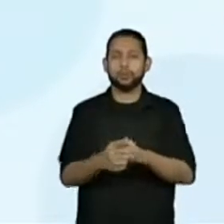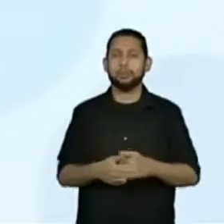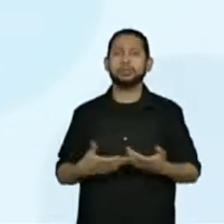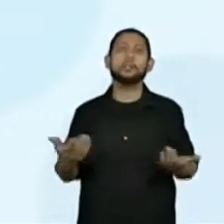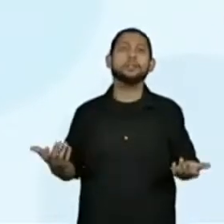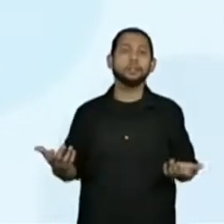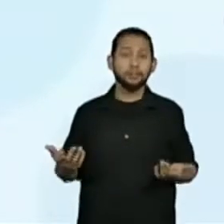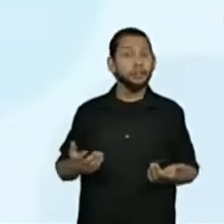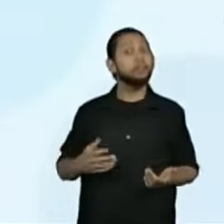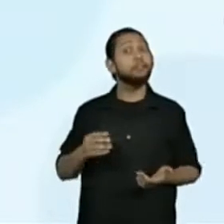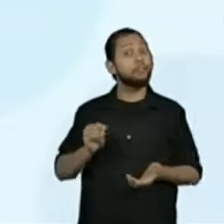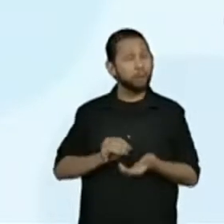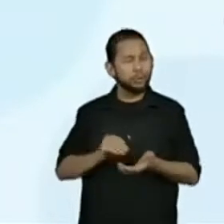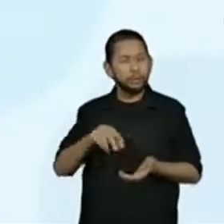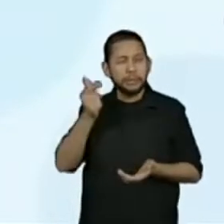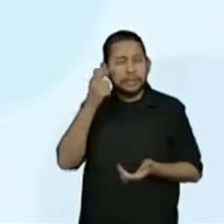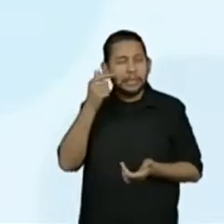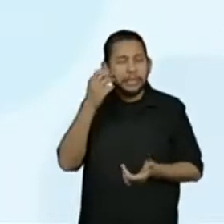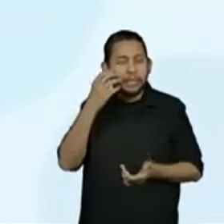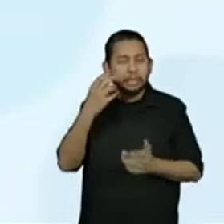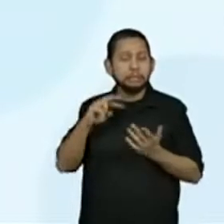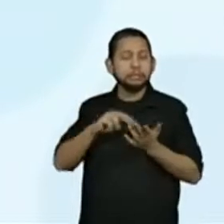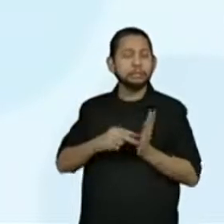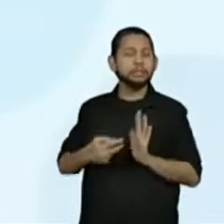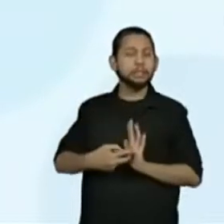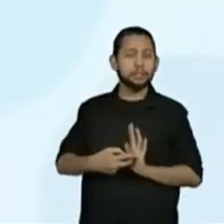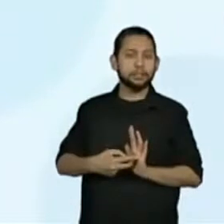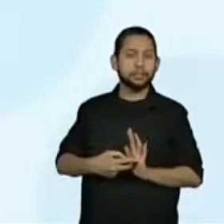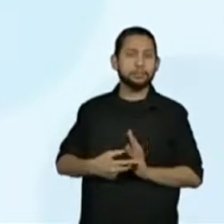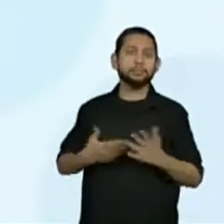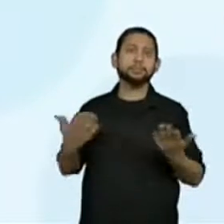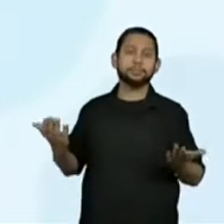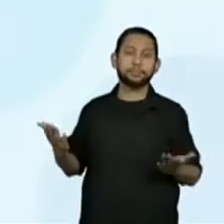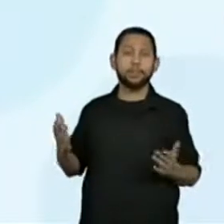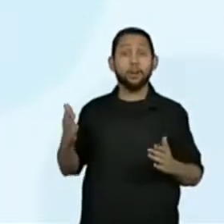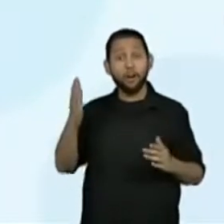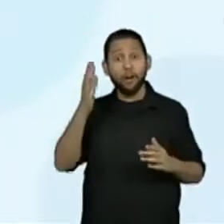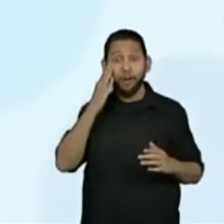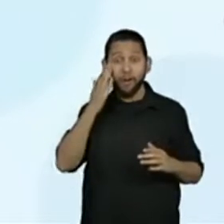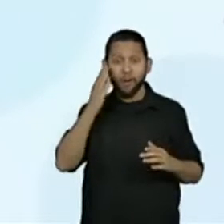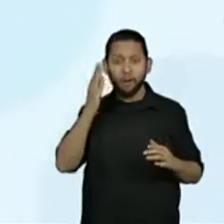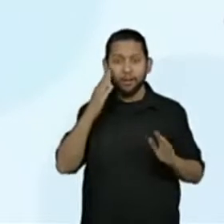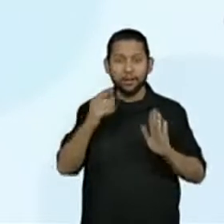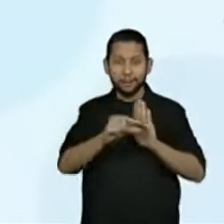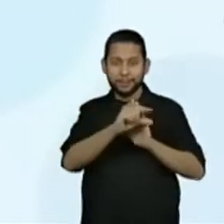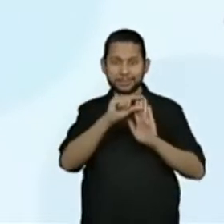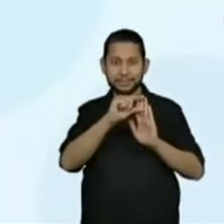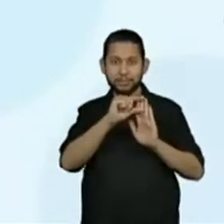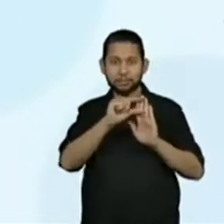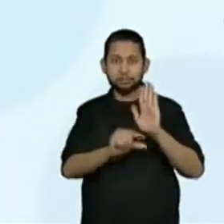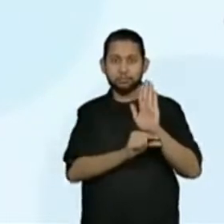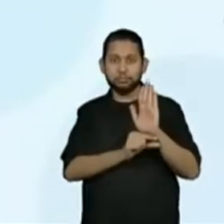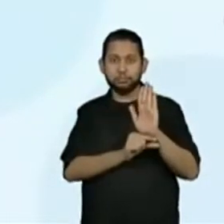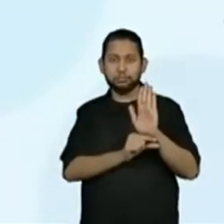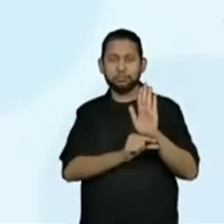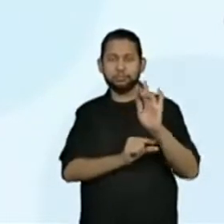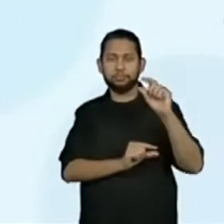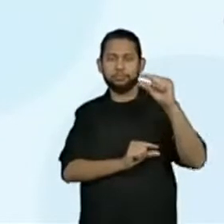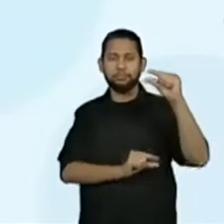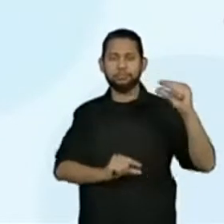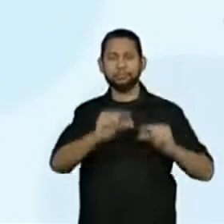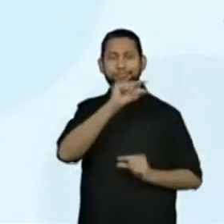do sentido. E o cabeçalho, a Prô colocou bem. Prô Ana.